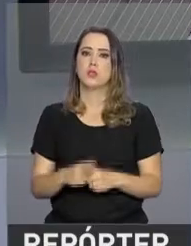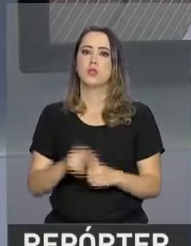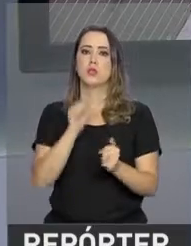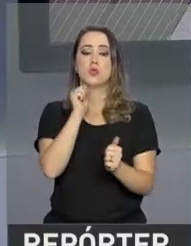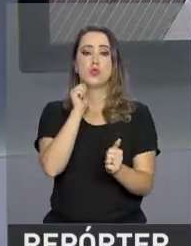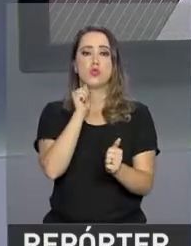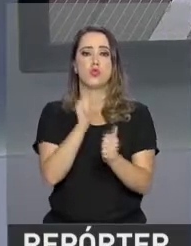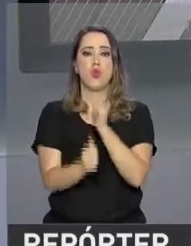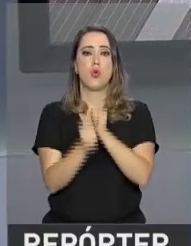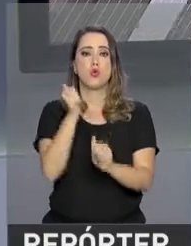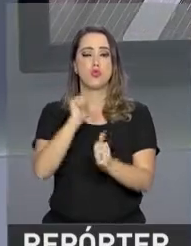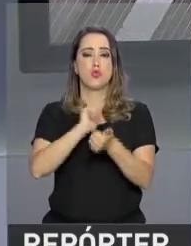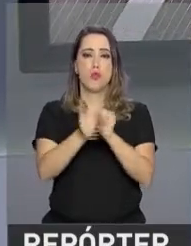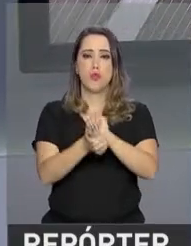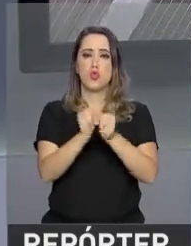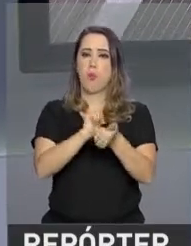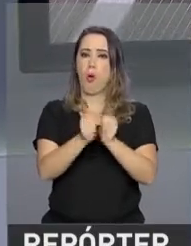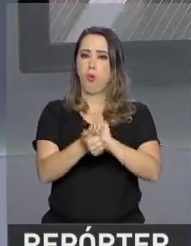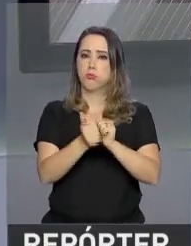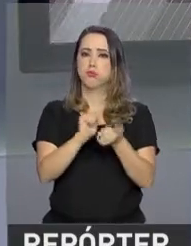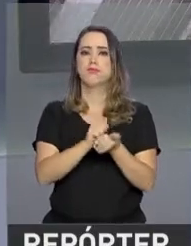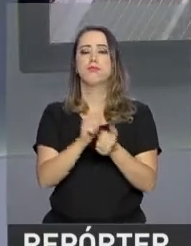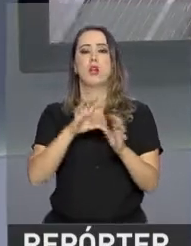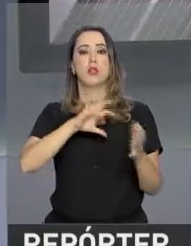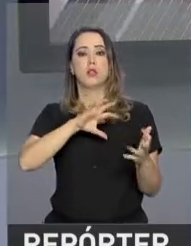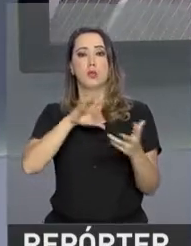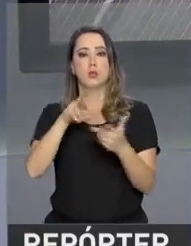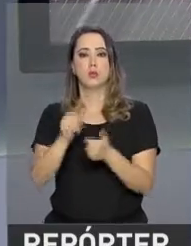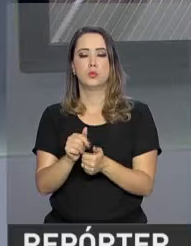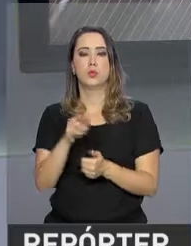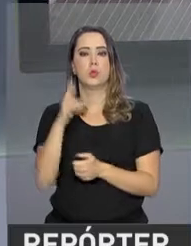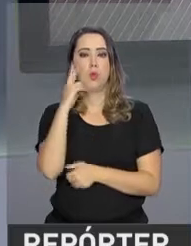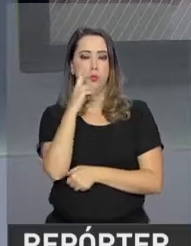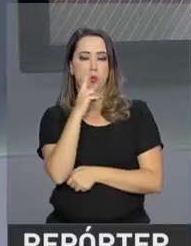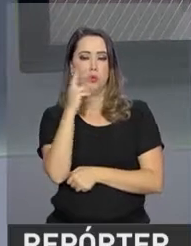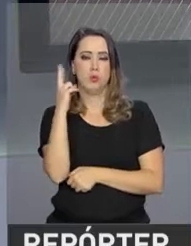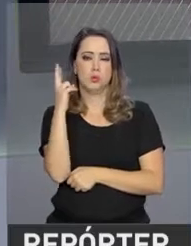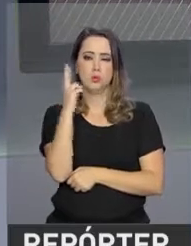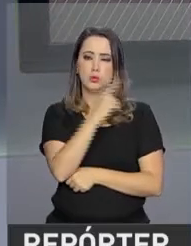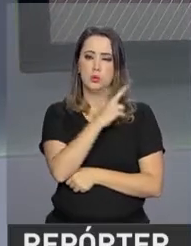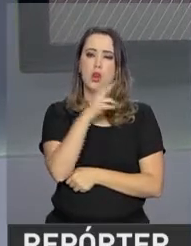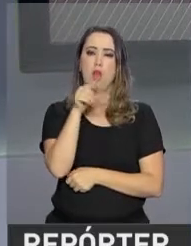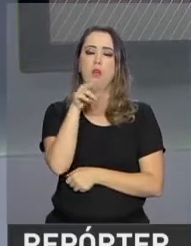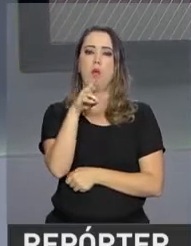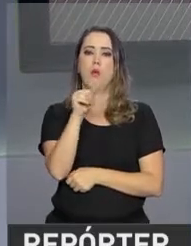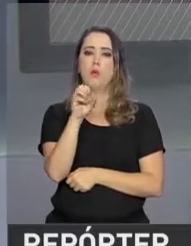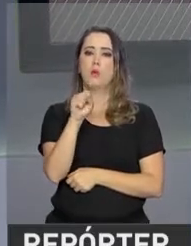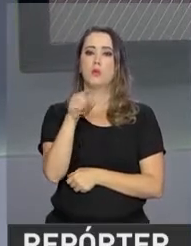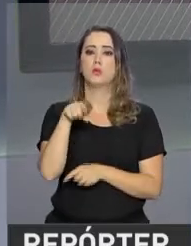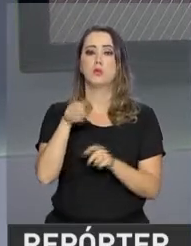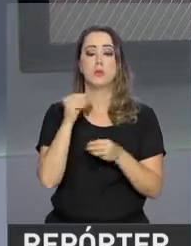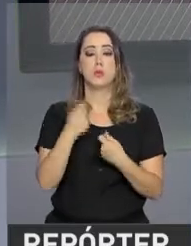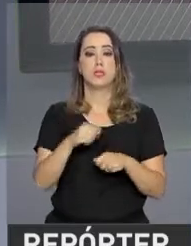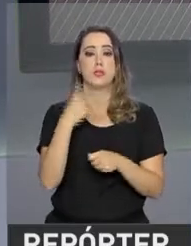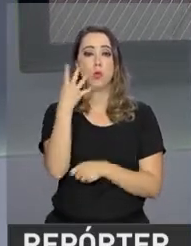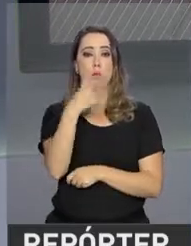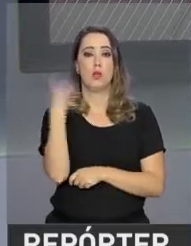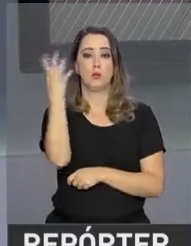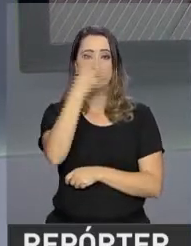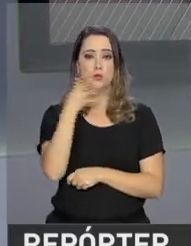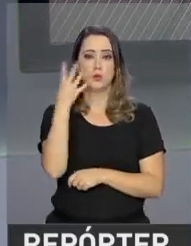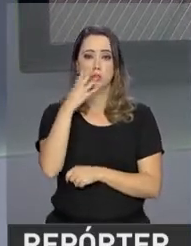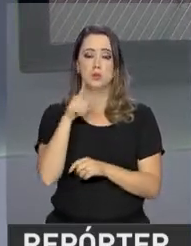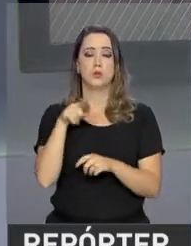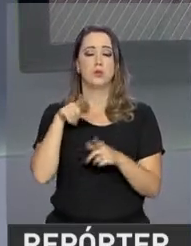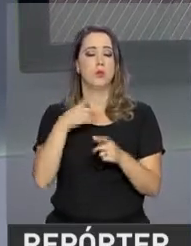Futebol na Copa do Mundo da Rússia. De acordo com o Banco Central, nestes dias será obrigatório o atendimento mínimo de 4